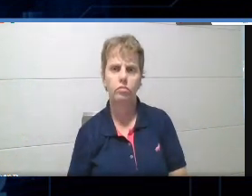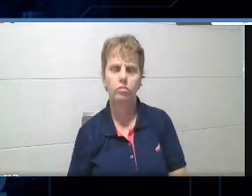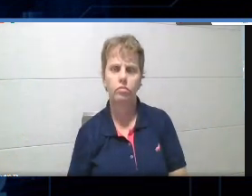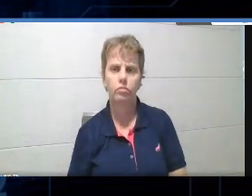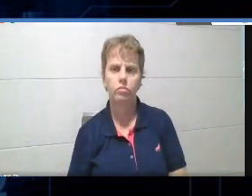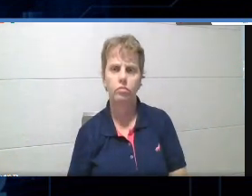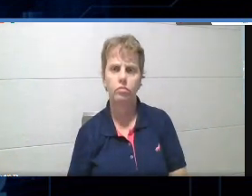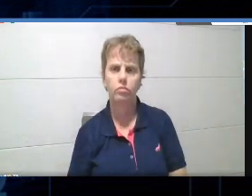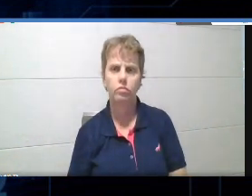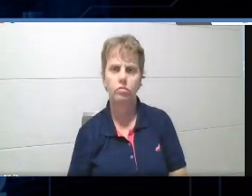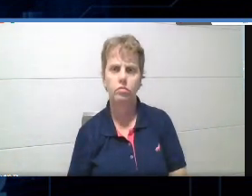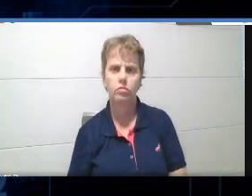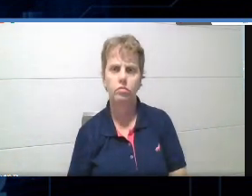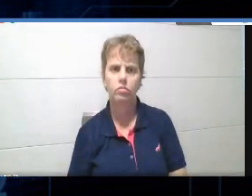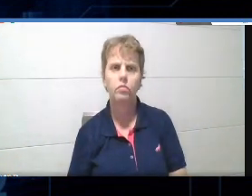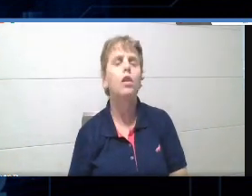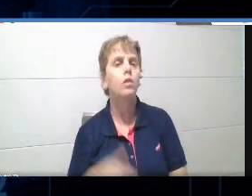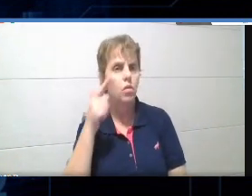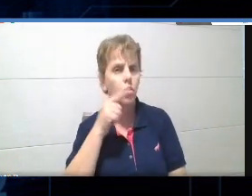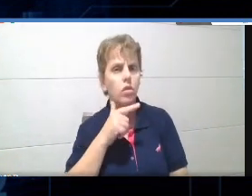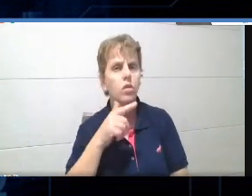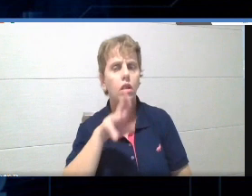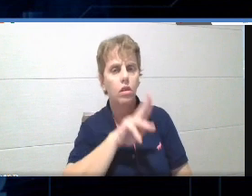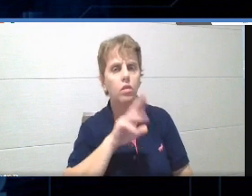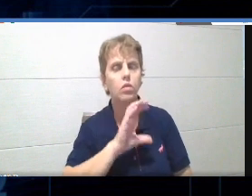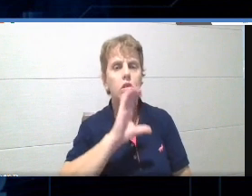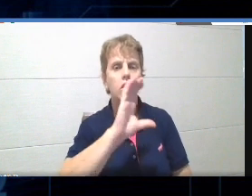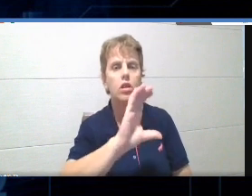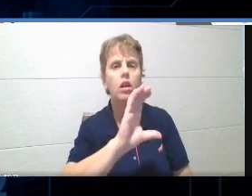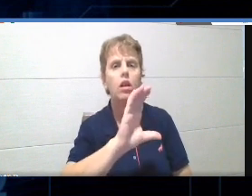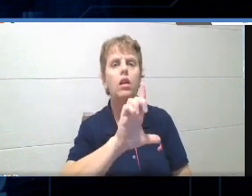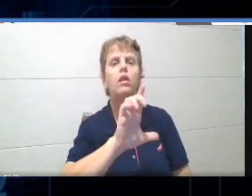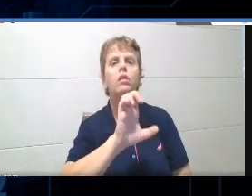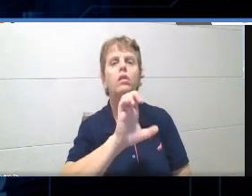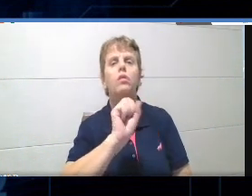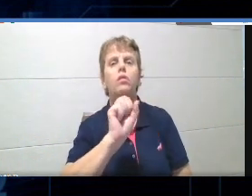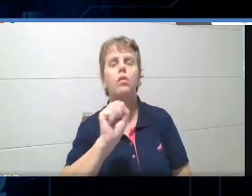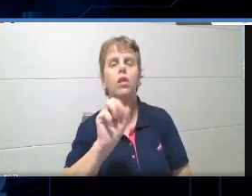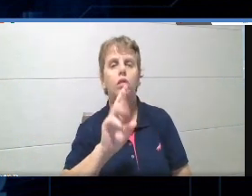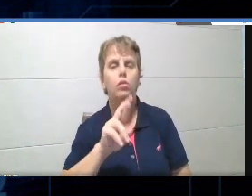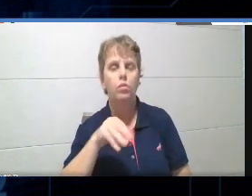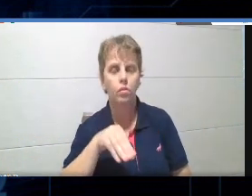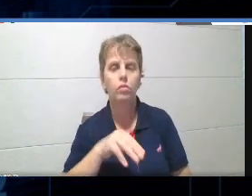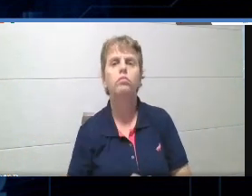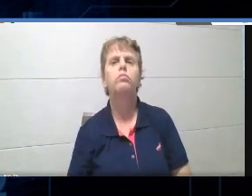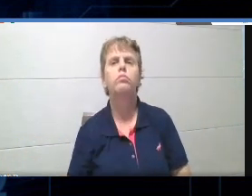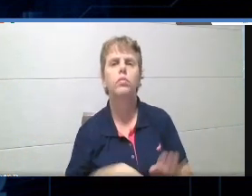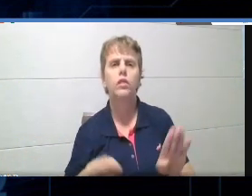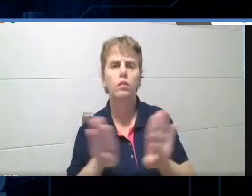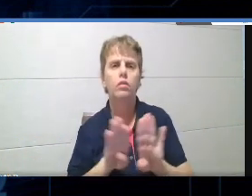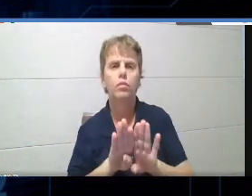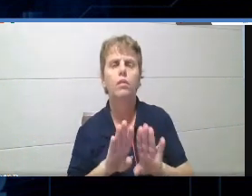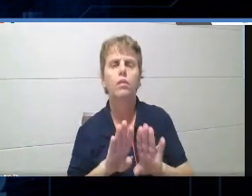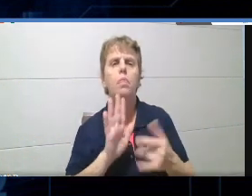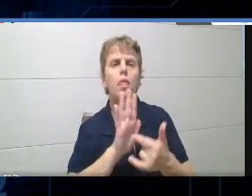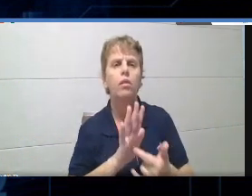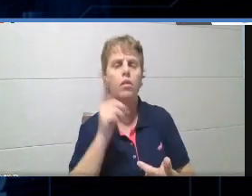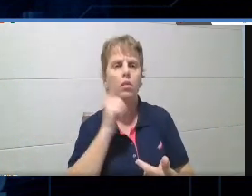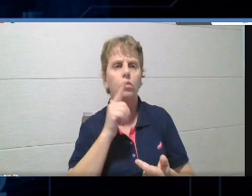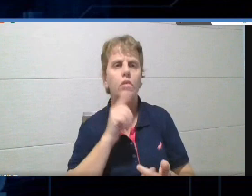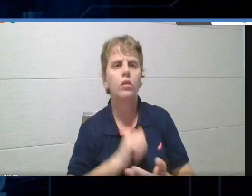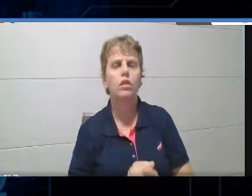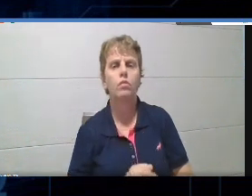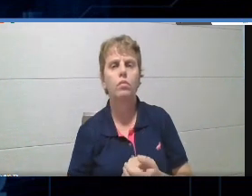através do Google Classroom? Sim, tem a opção também. Eu tinha até pensado em mostrar essa opção hoje,